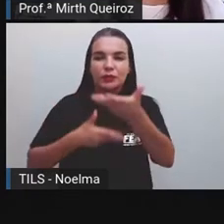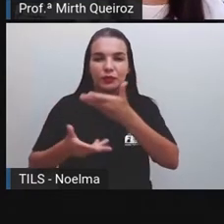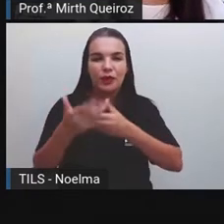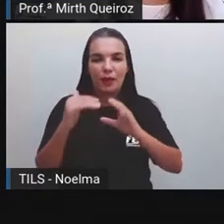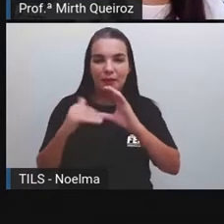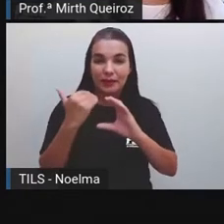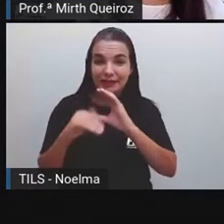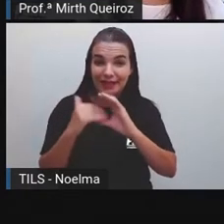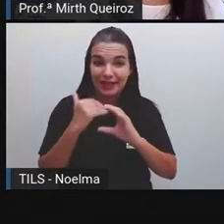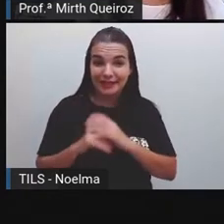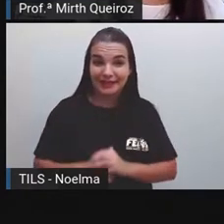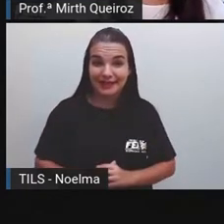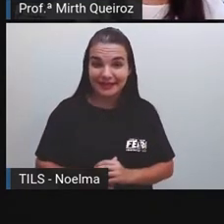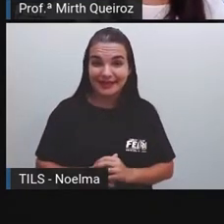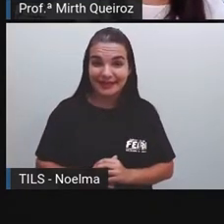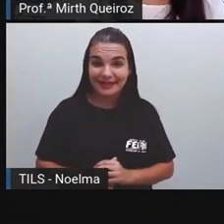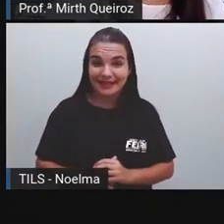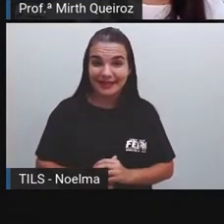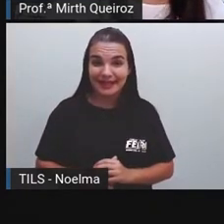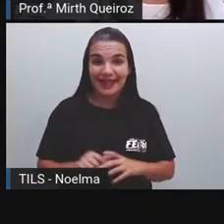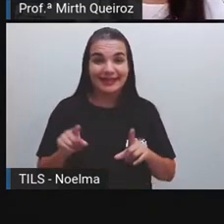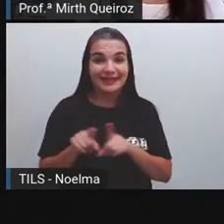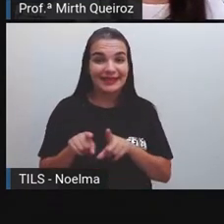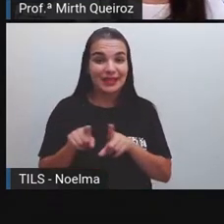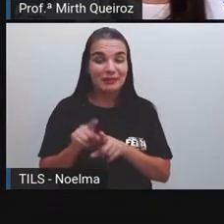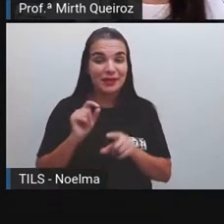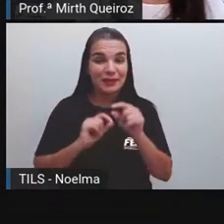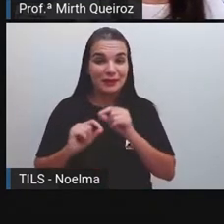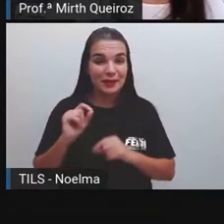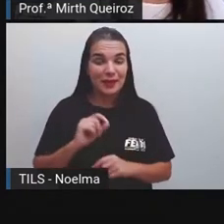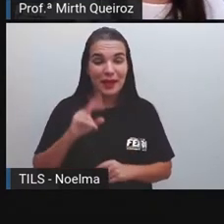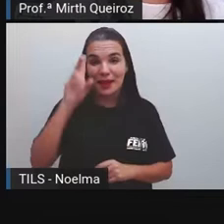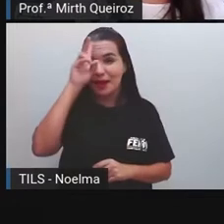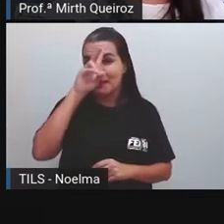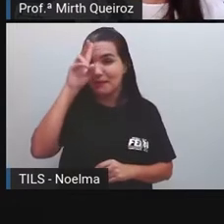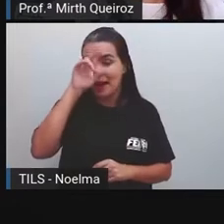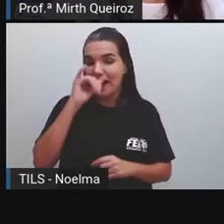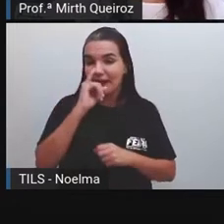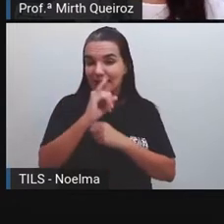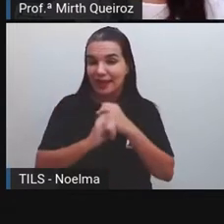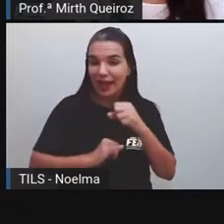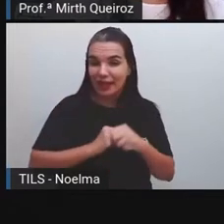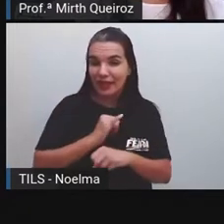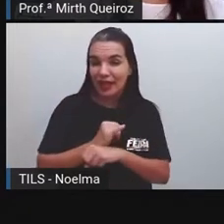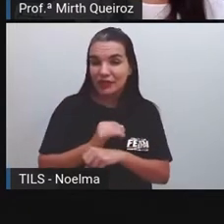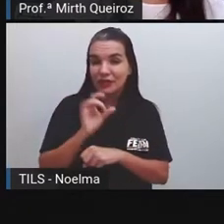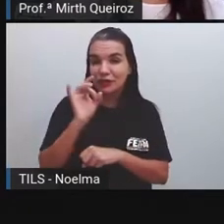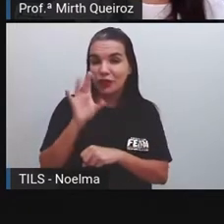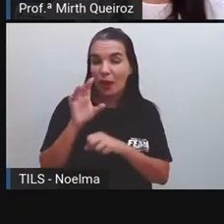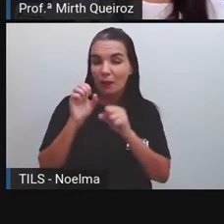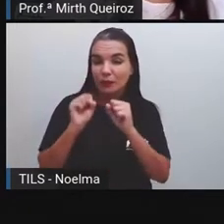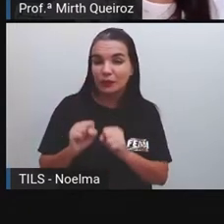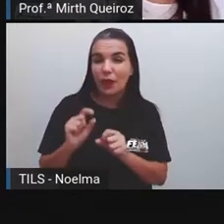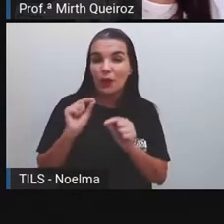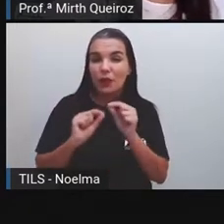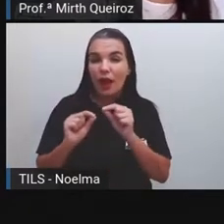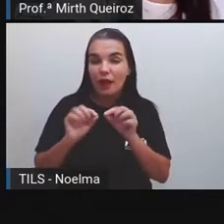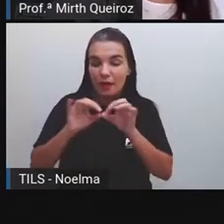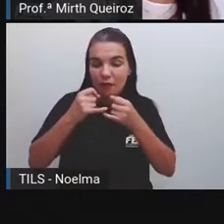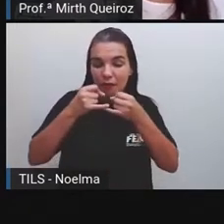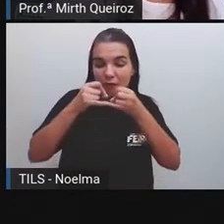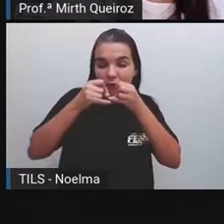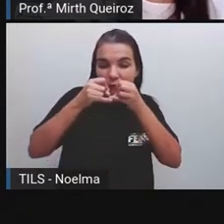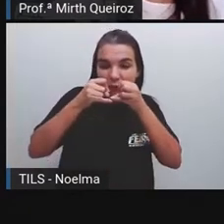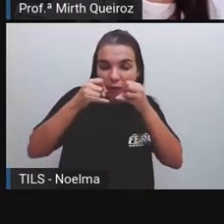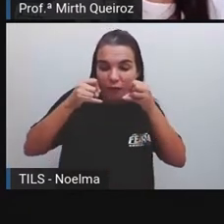importante a gente lembrar Que antes a internet Era através de cabo, né? Então até mesmo Nas one house Que a gente ia Ficava